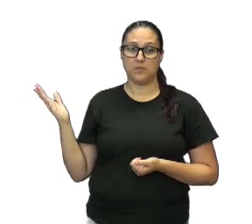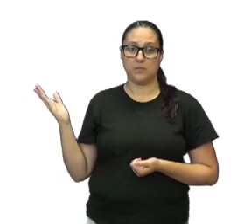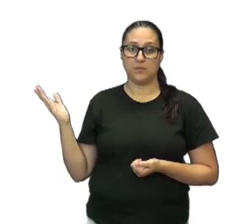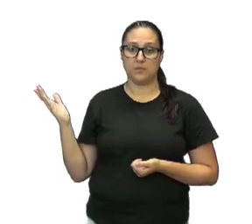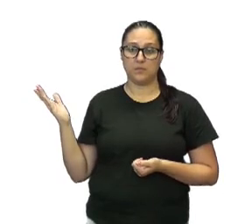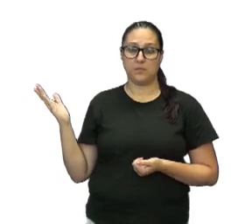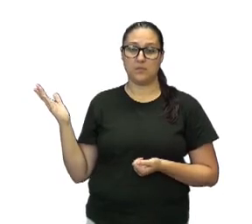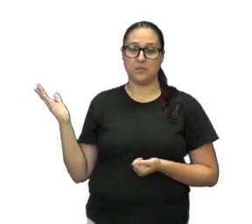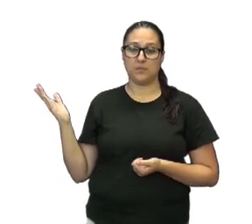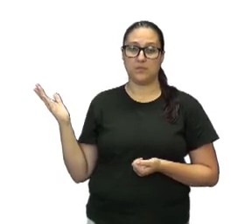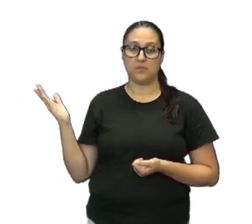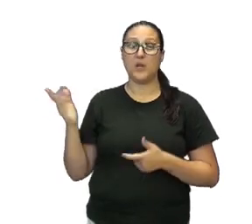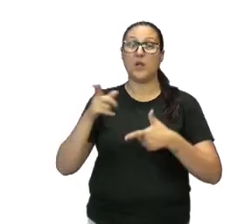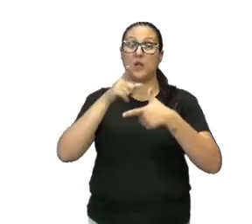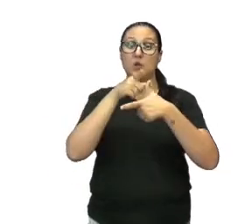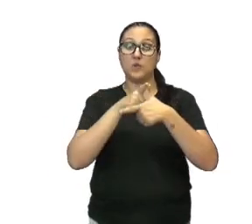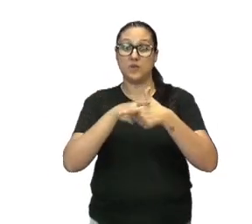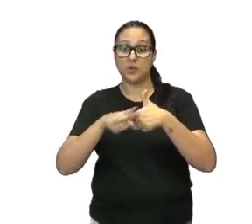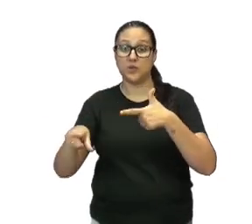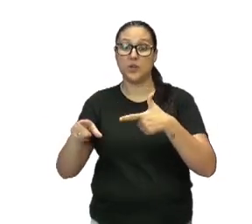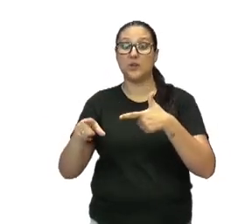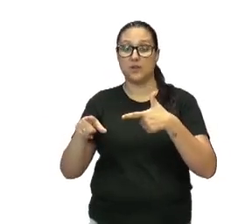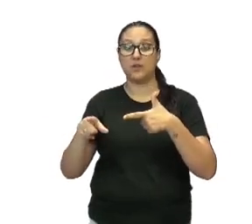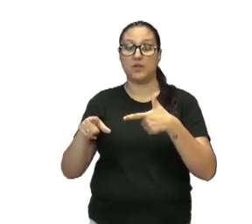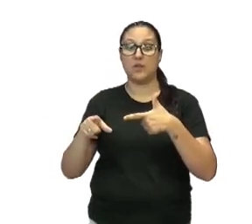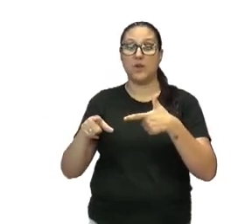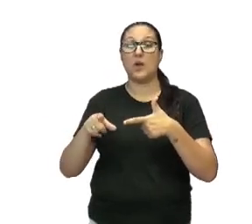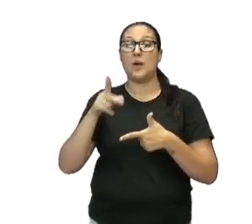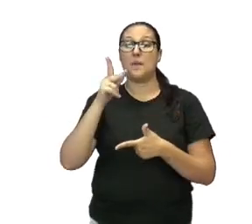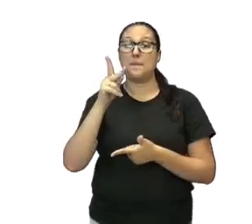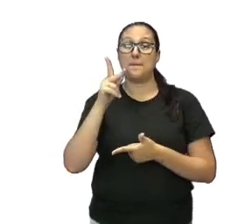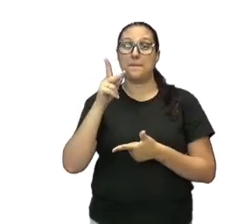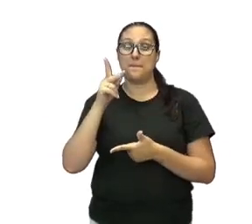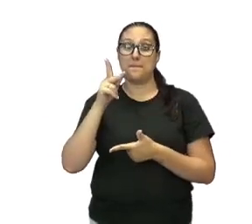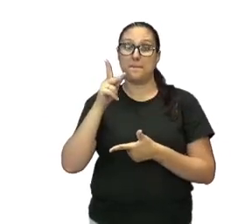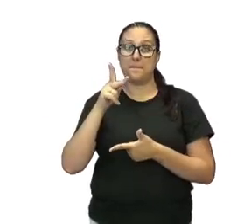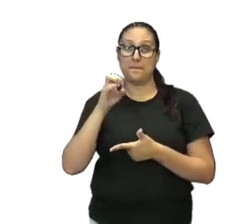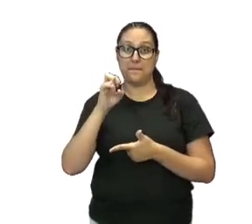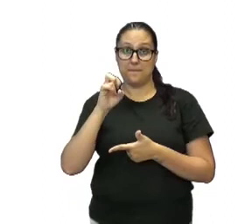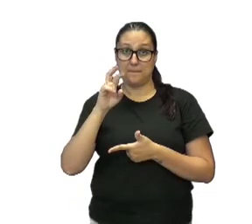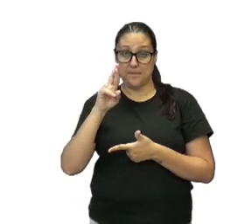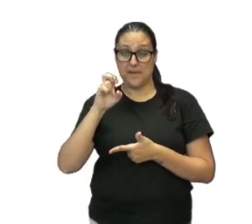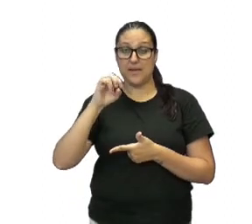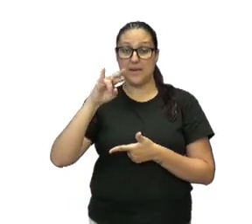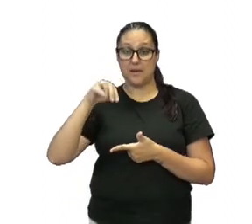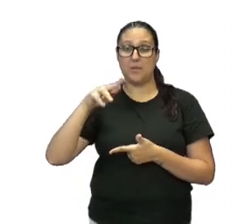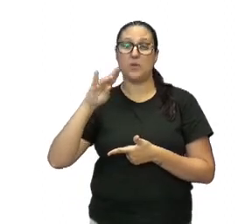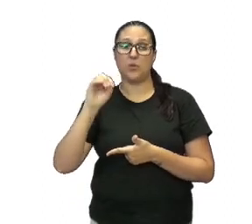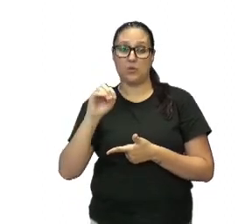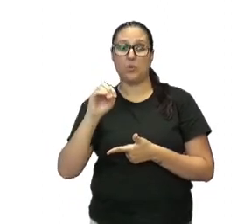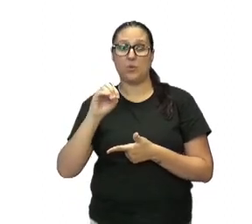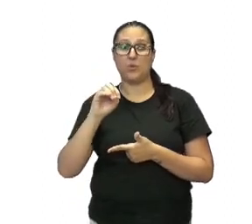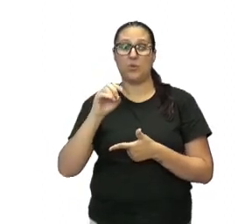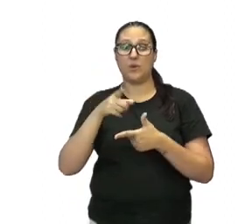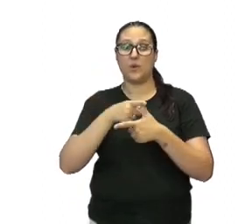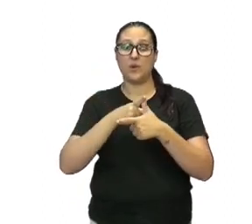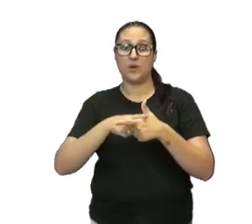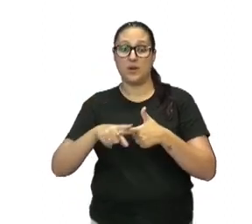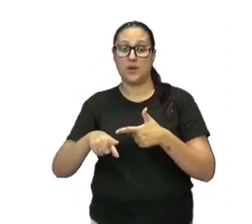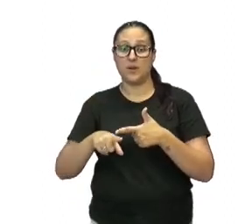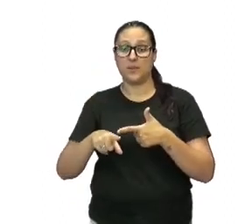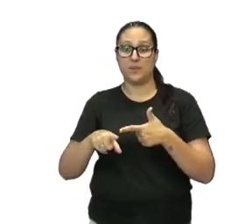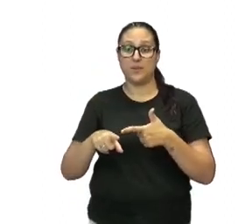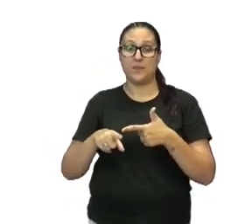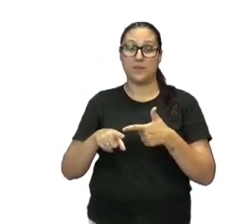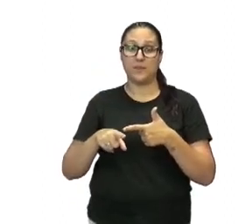pela medida do diâmetro, o resultado será o π. Então, se a gente pegar a medida do perímetro da circunferência, né, que a